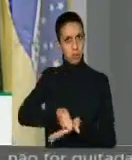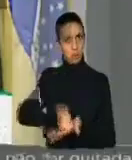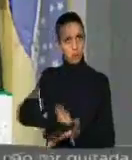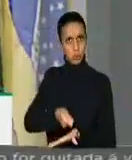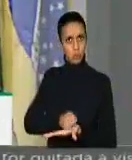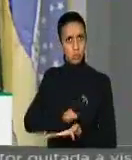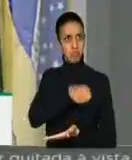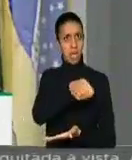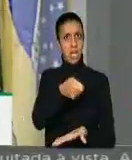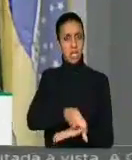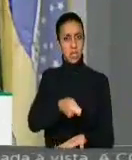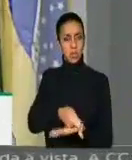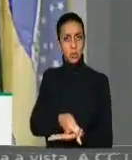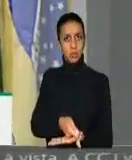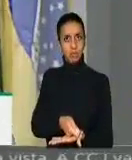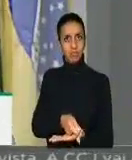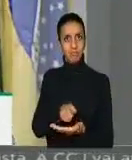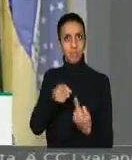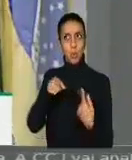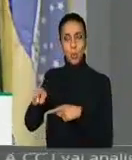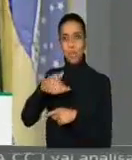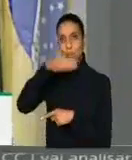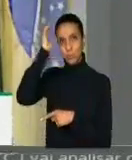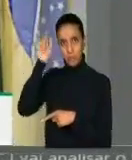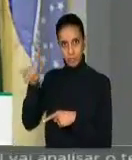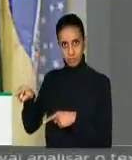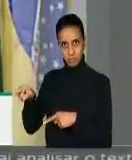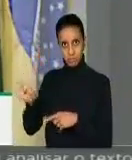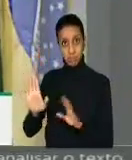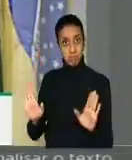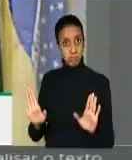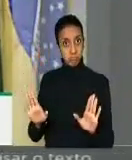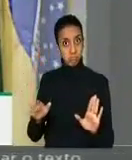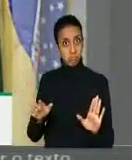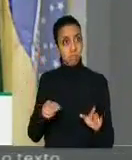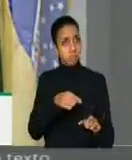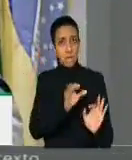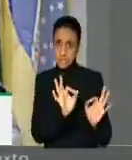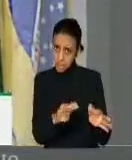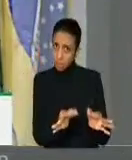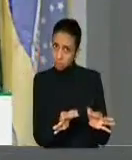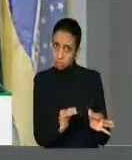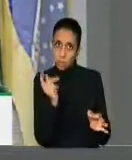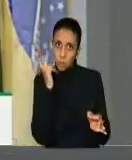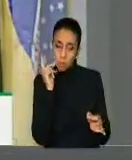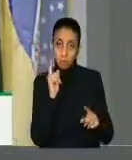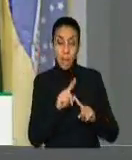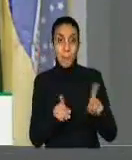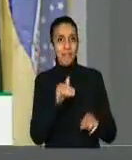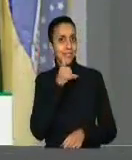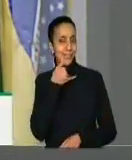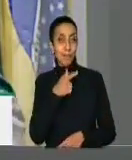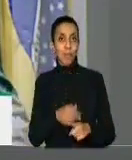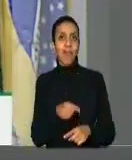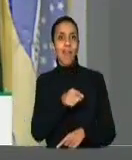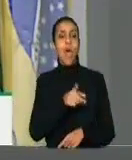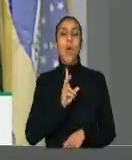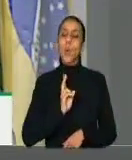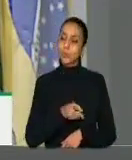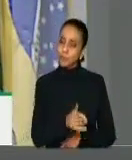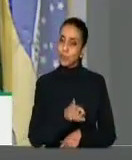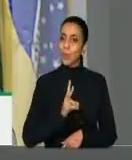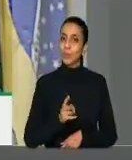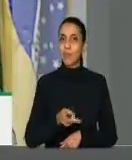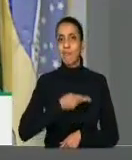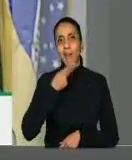com a corrupção do atual governo. Nada contra? Correto que tenham avançado. O é lamentável é porque eles continuam a repetir